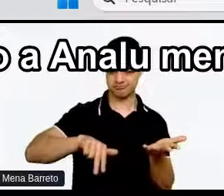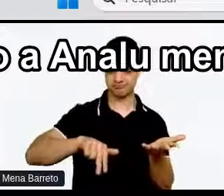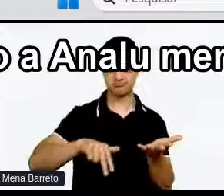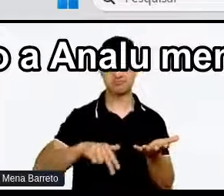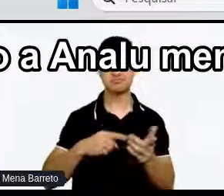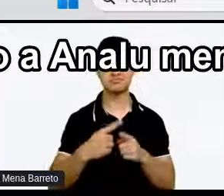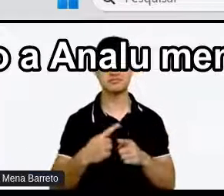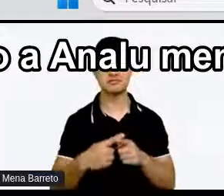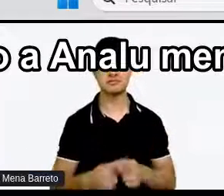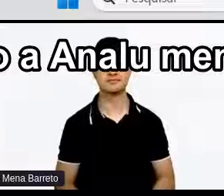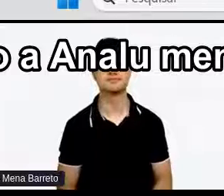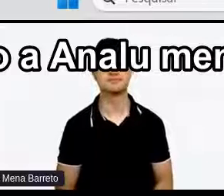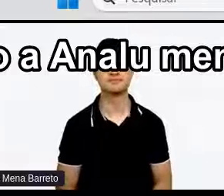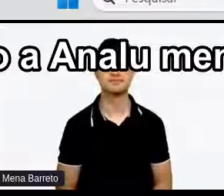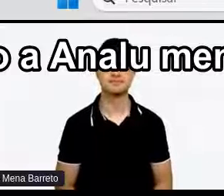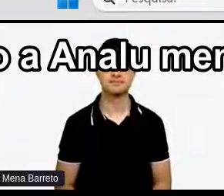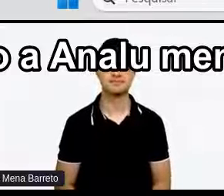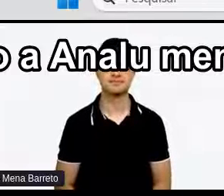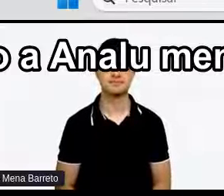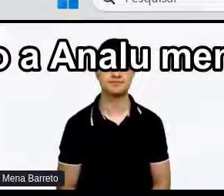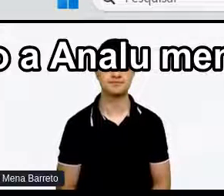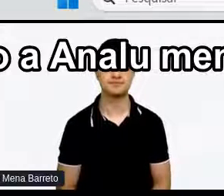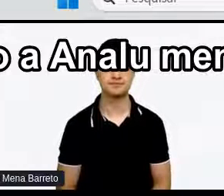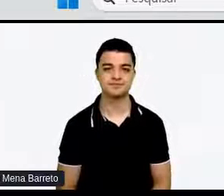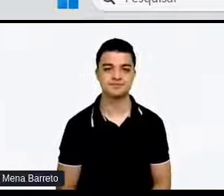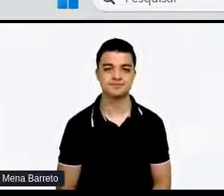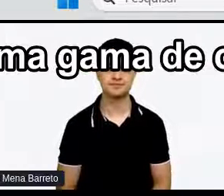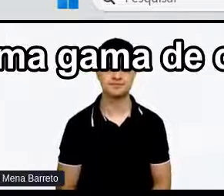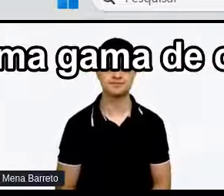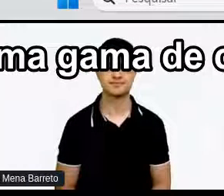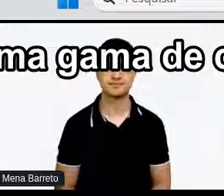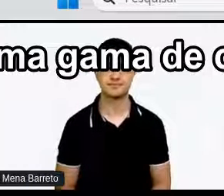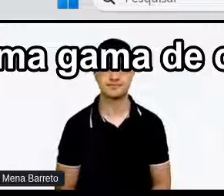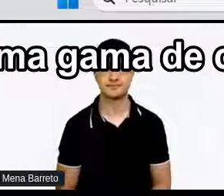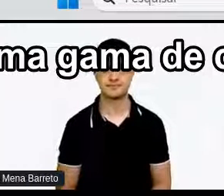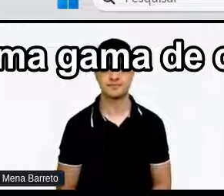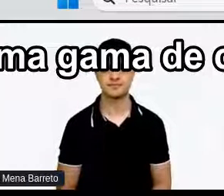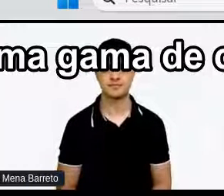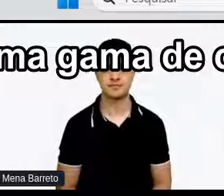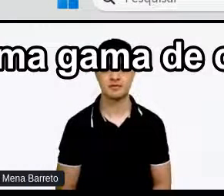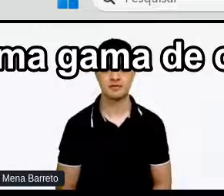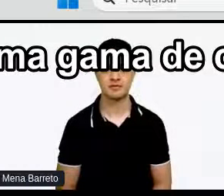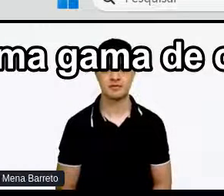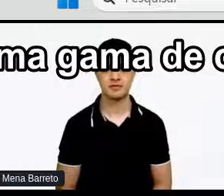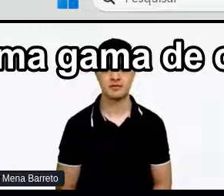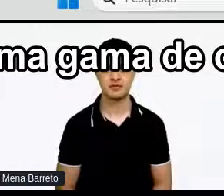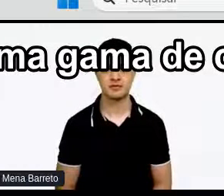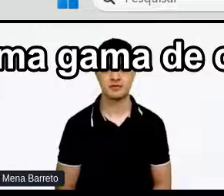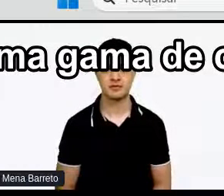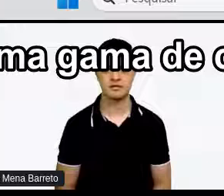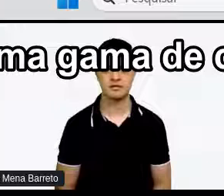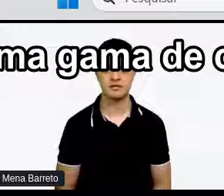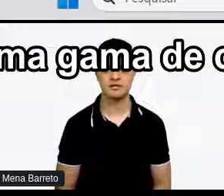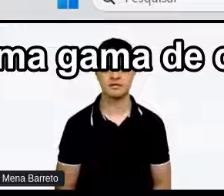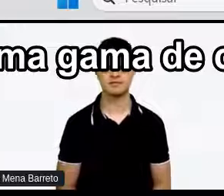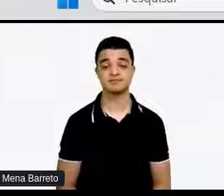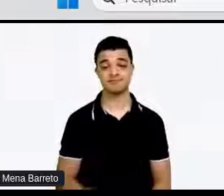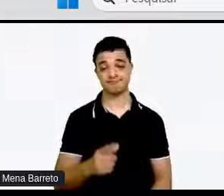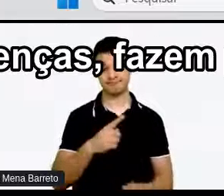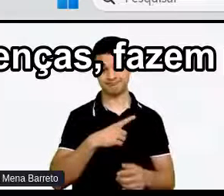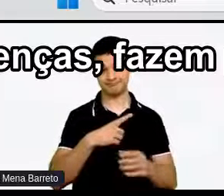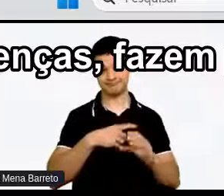Então, como a Ana Lu mencionou Na palestra anterior Existe toda uma gama de condições De características